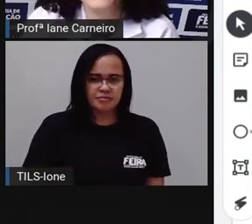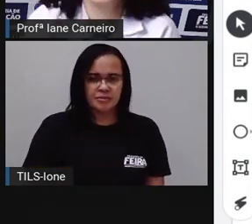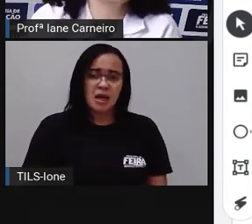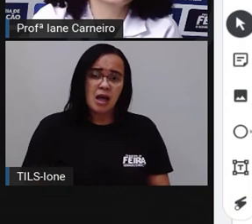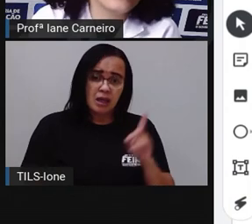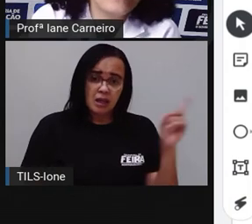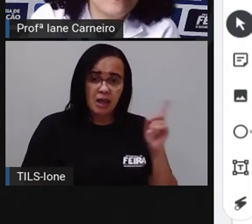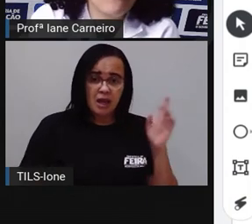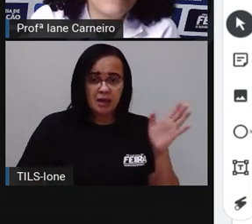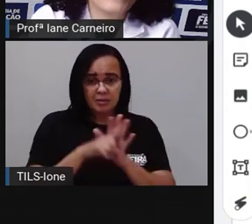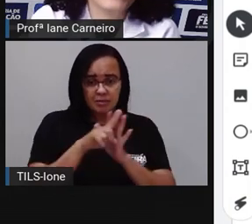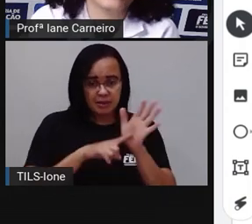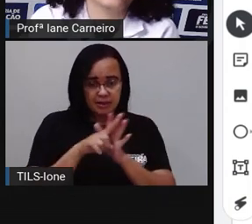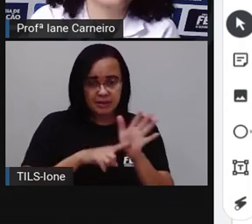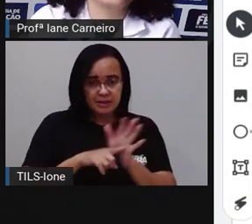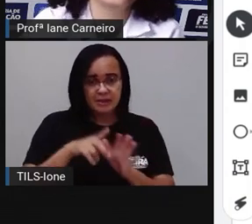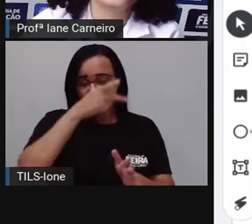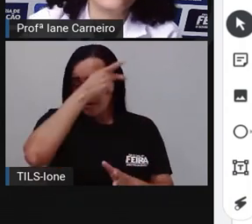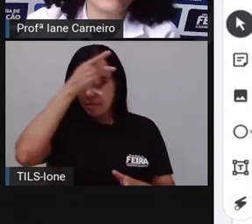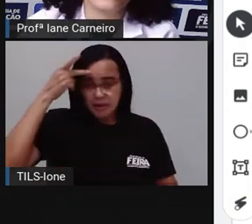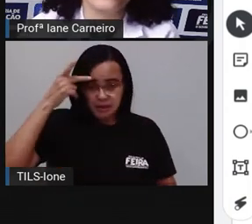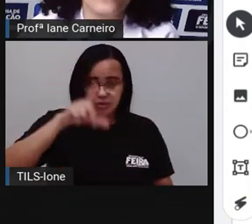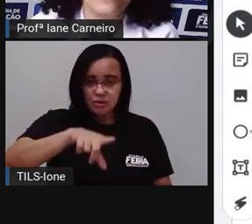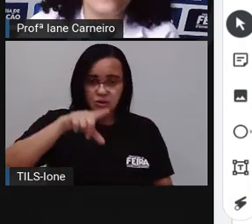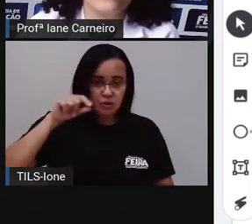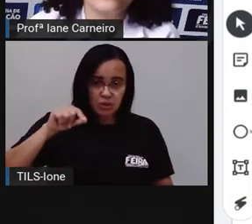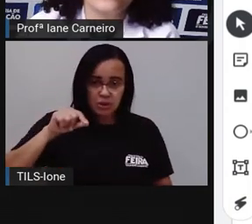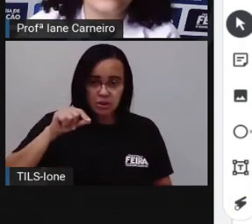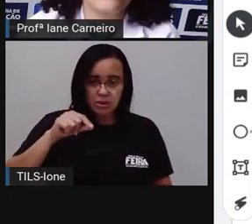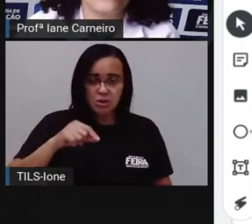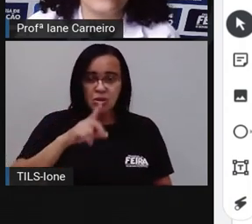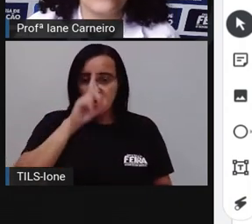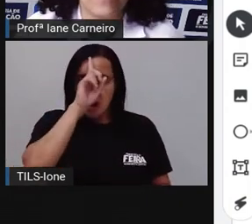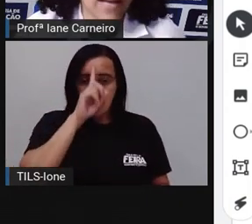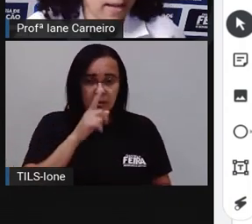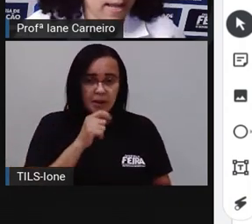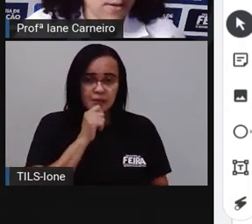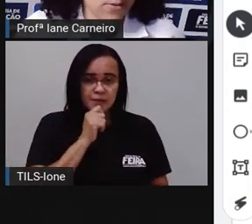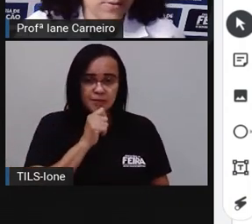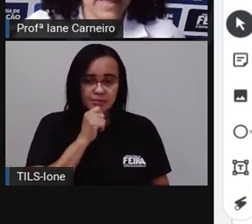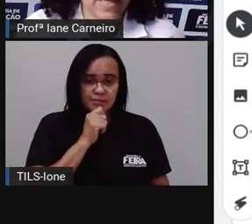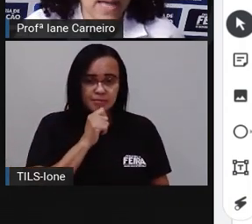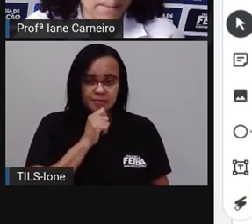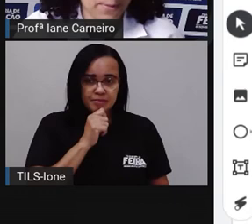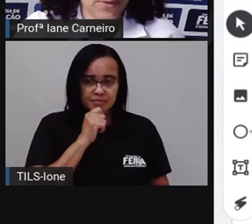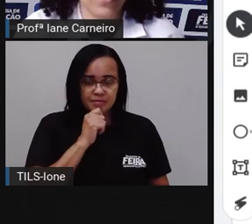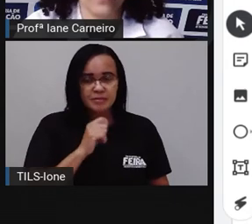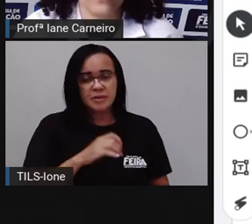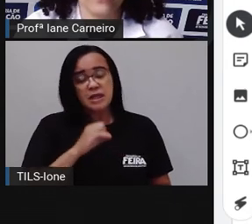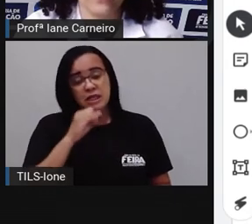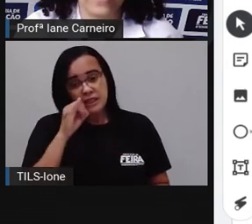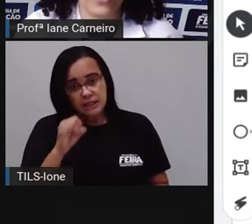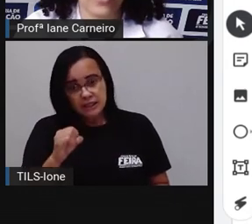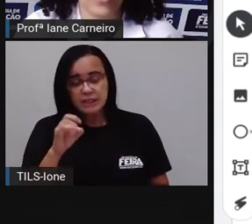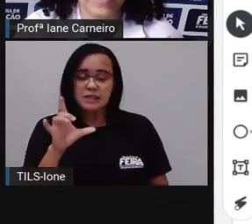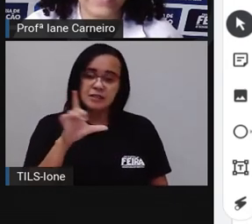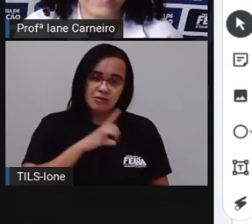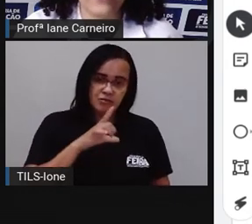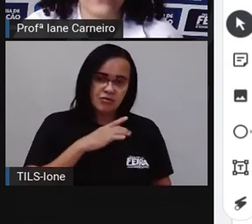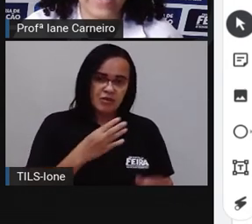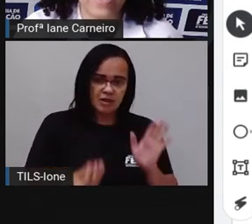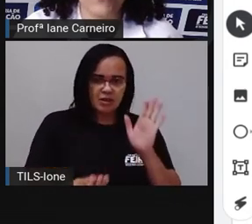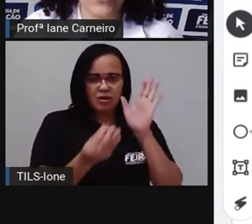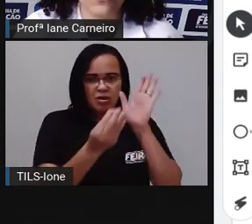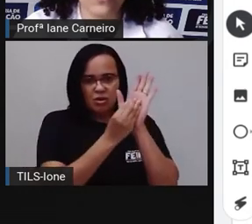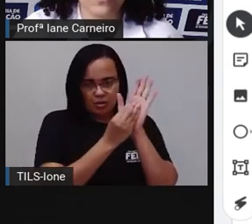escolheu a cor amarela. Então, aqui, ó, se tivesse o amarelo, né? A Pró, né? Colocaria